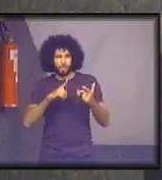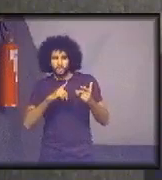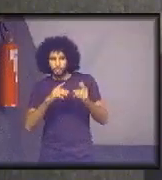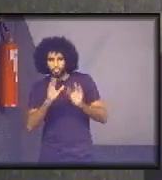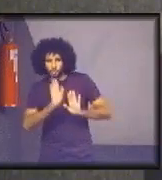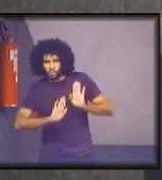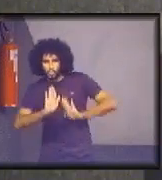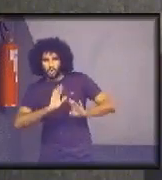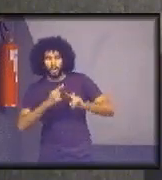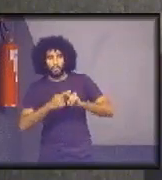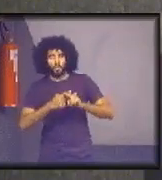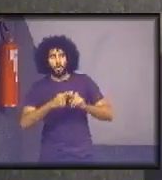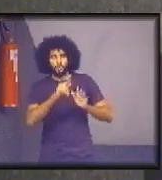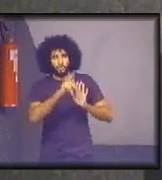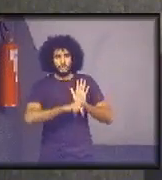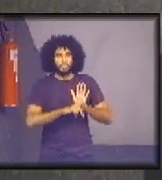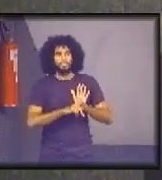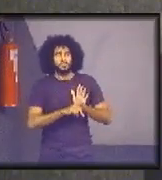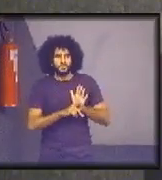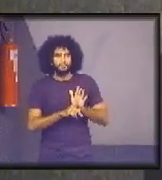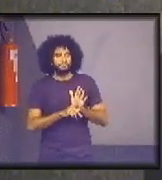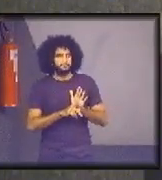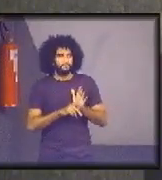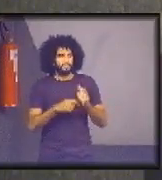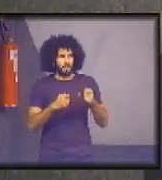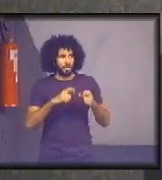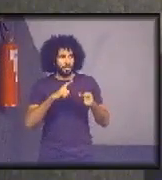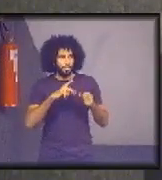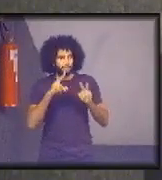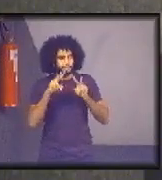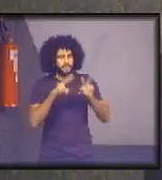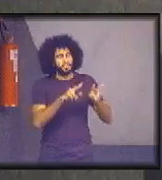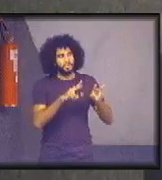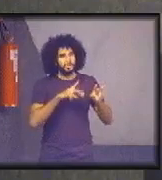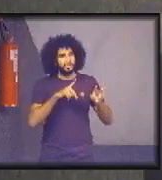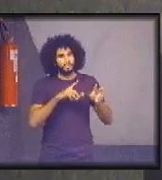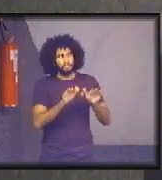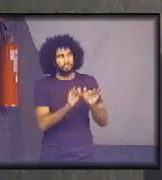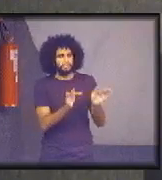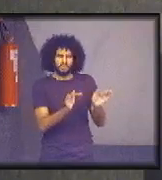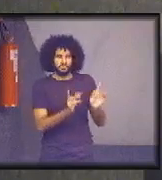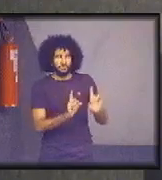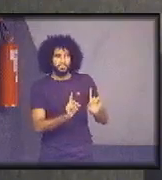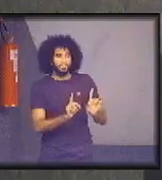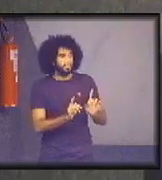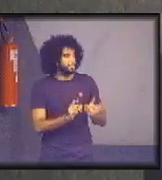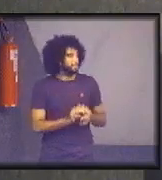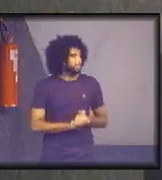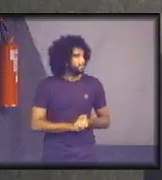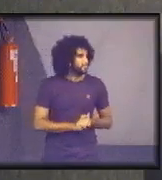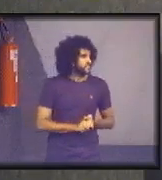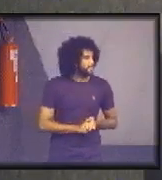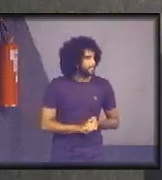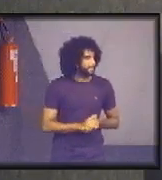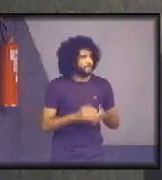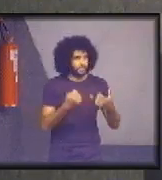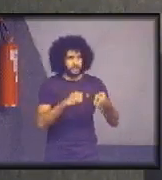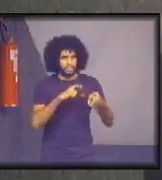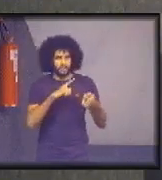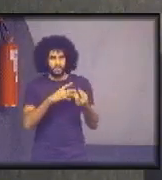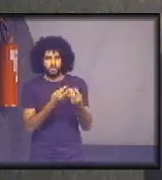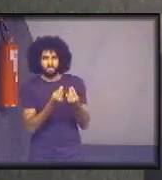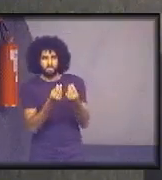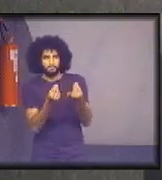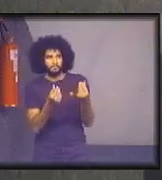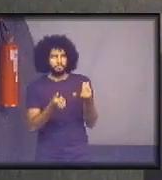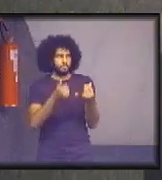é um projeto delicado. A partir do seu primeiro olhar, parece que é um plantio, mas não é. requer, a Karen